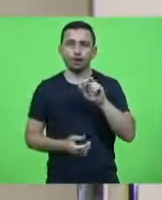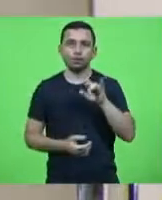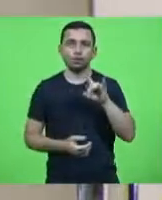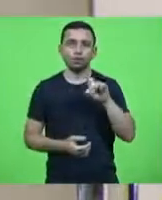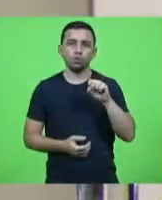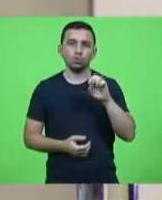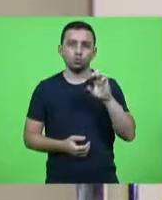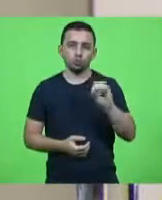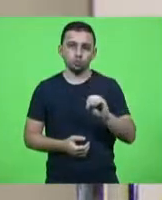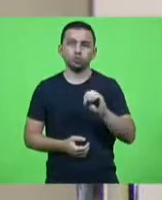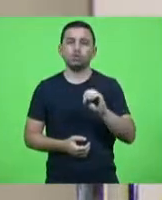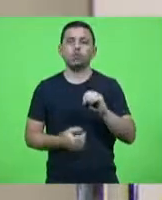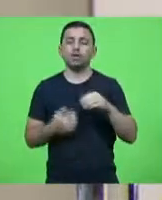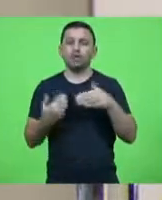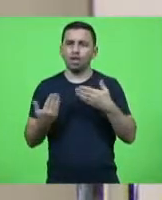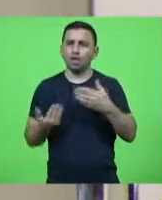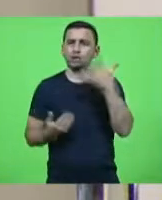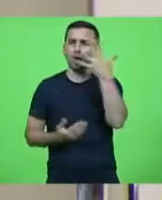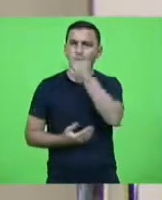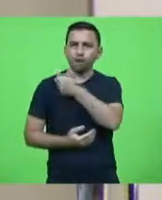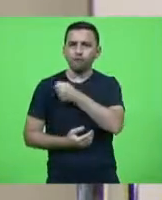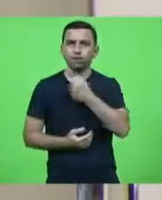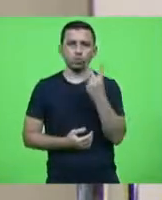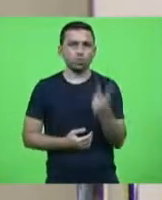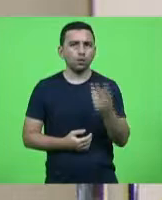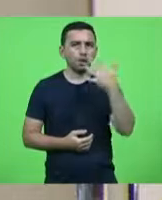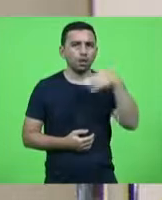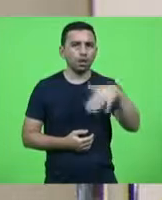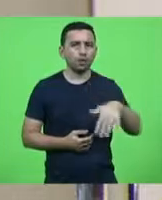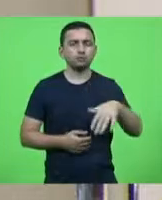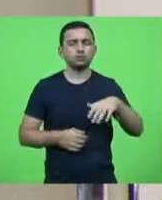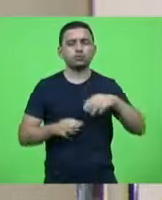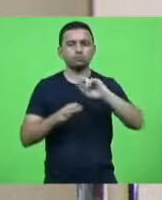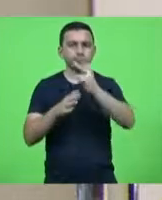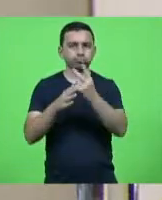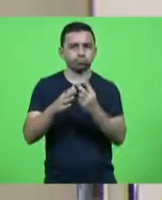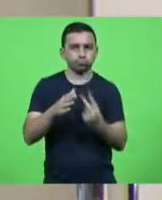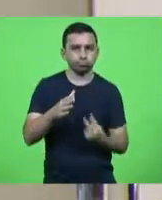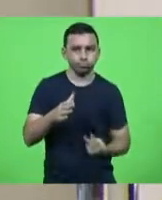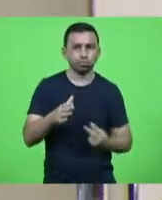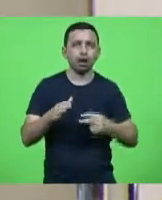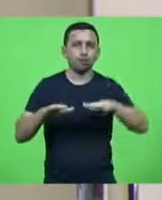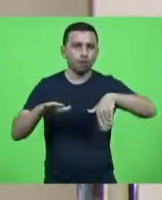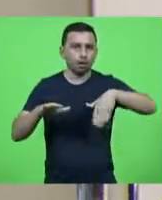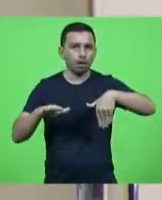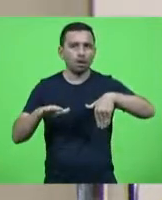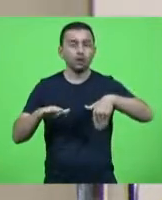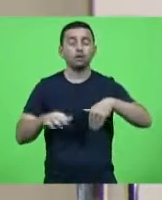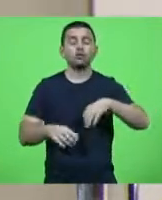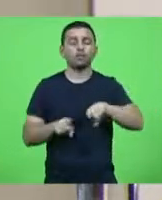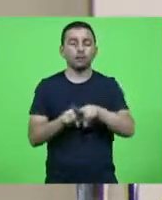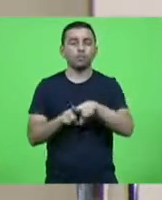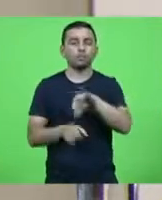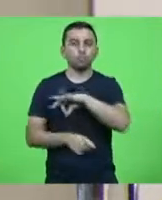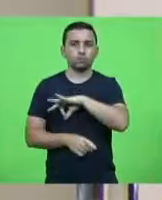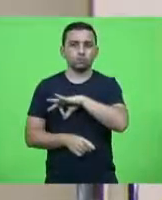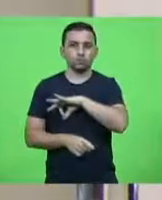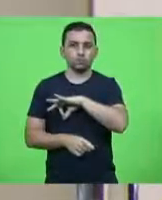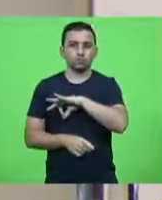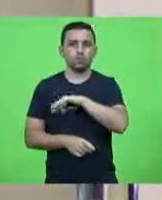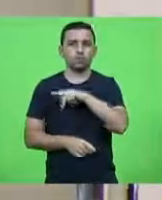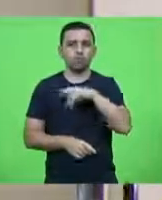pelo salvamento de duas crianças em situação de afogamento na praia do Campeche e os policiais militares Cabo Hélder e soldado